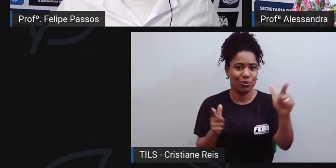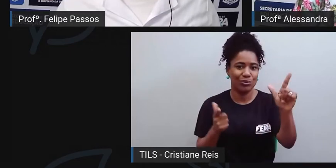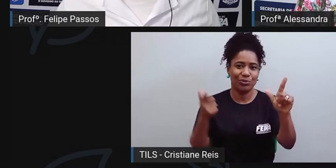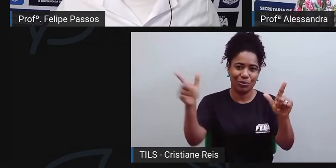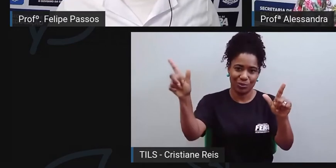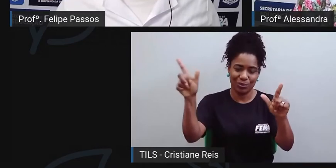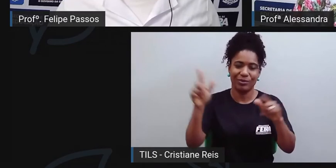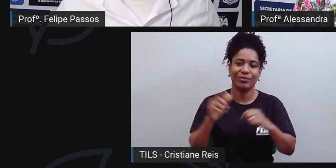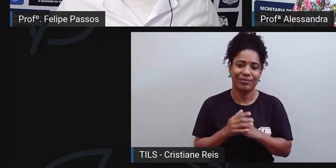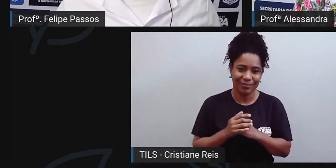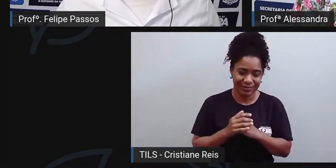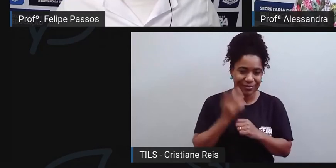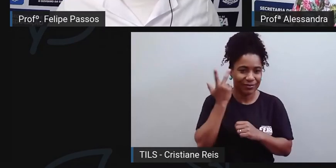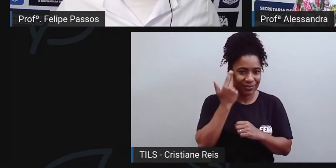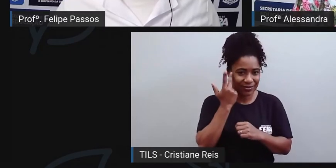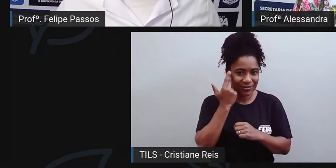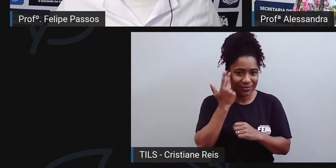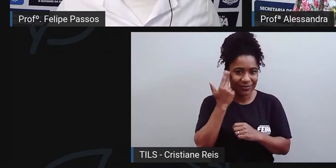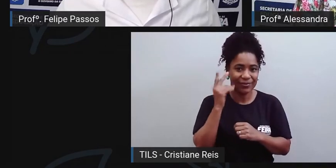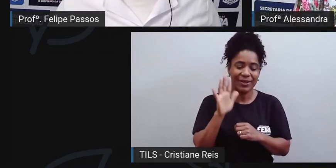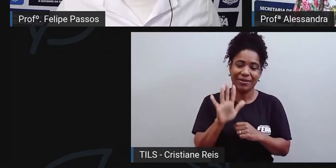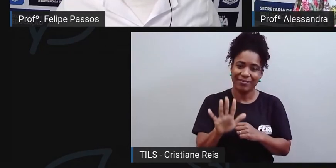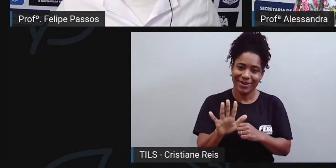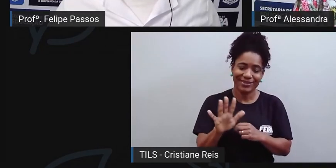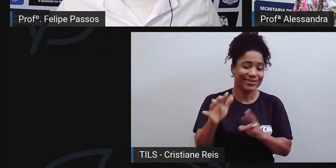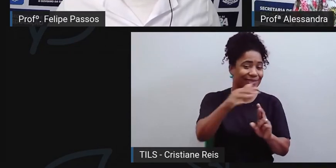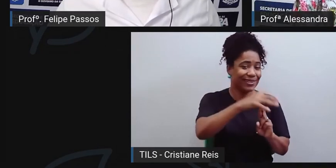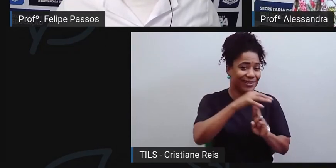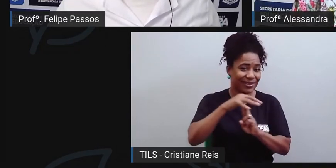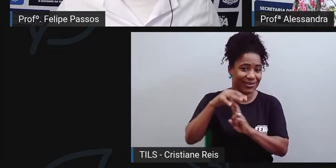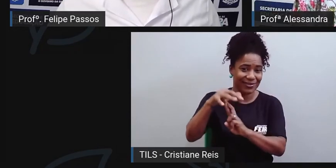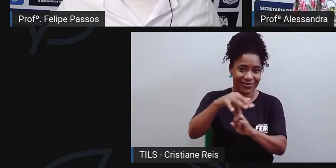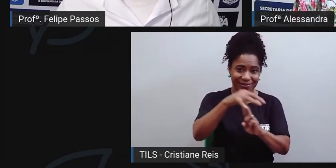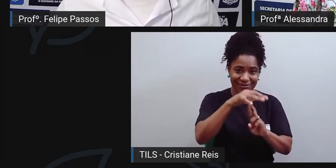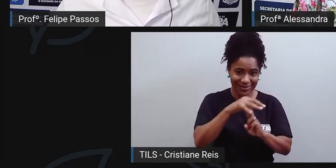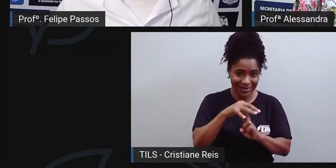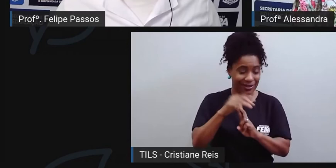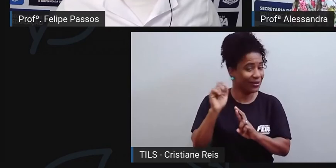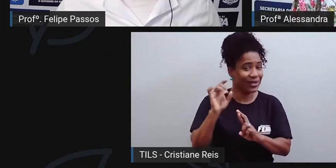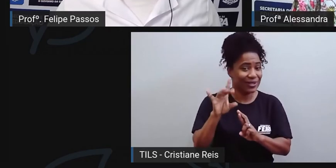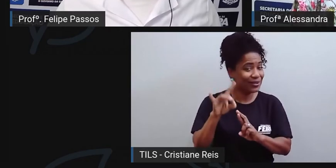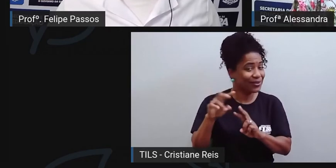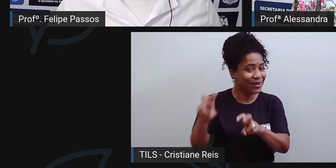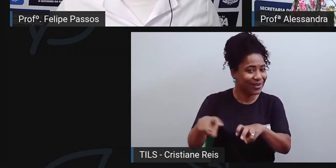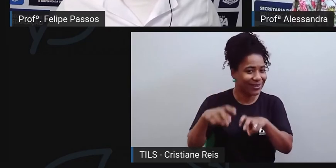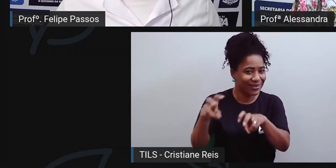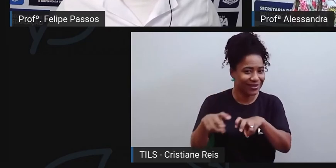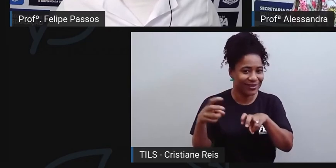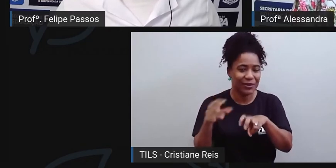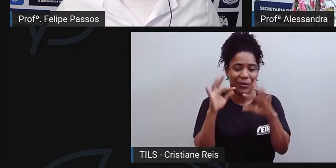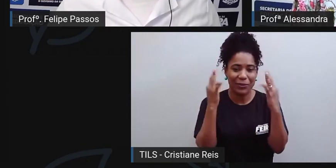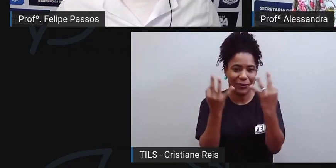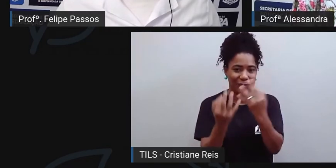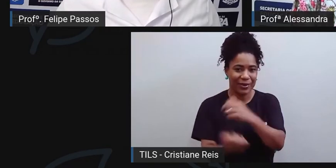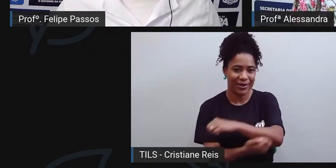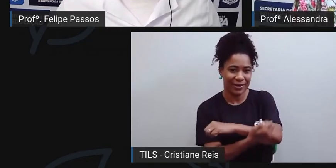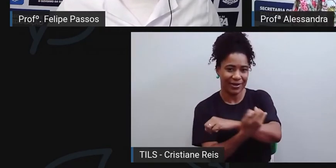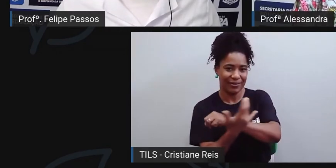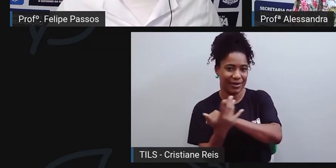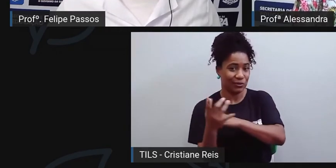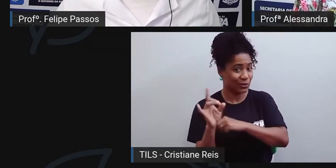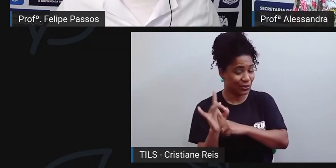mais natural, porém, a feira não é apenas a agricultura familiar. E aí a gente vai ter